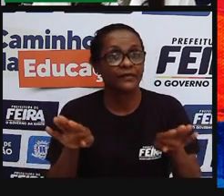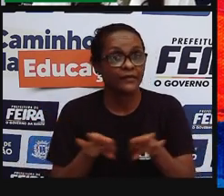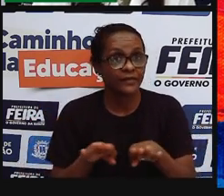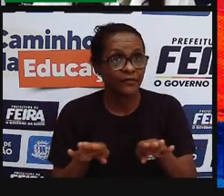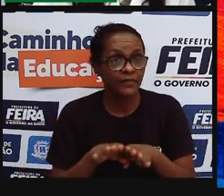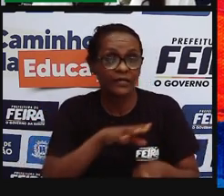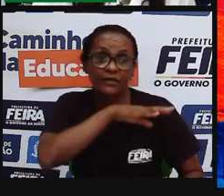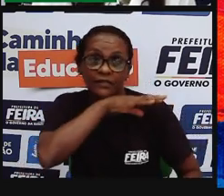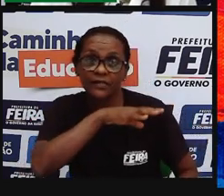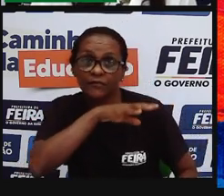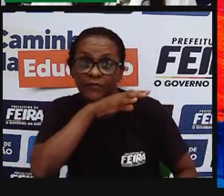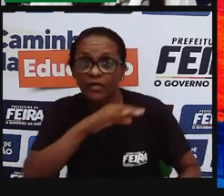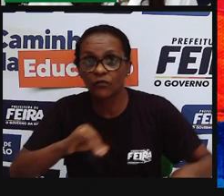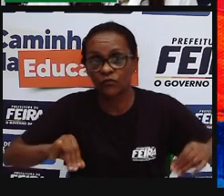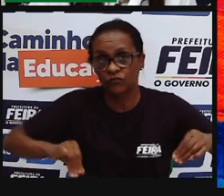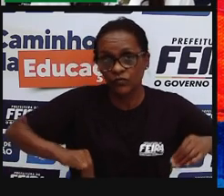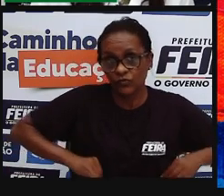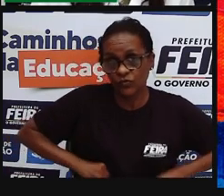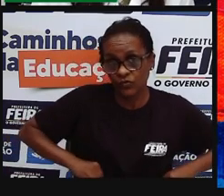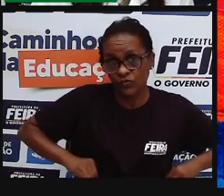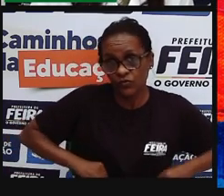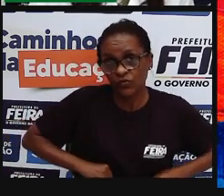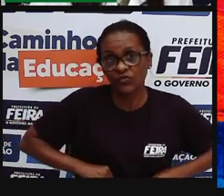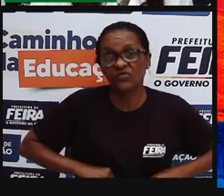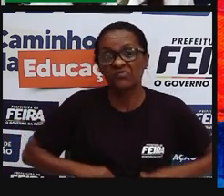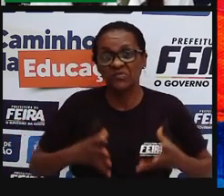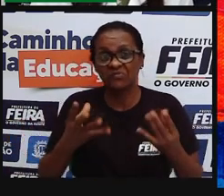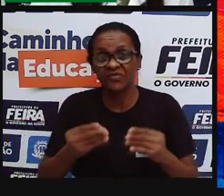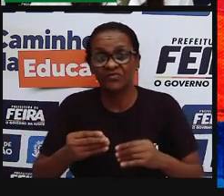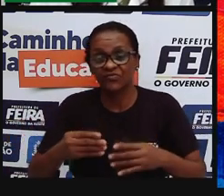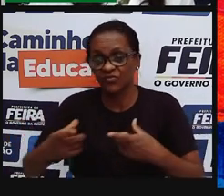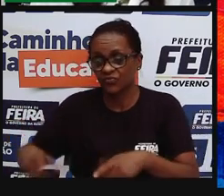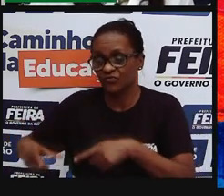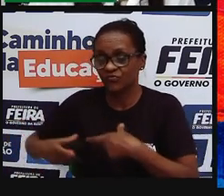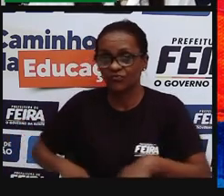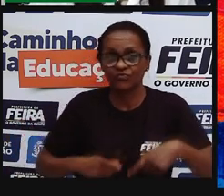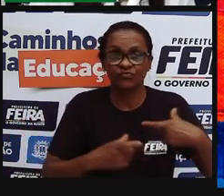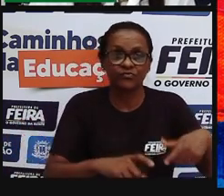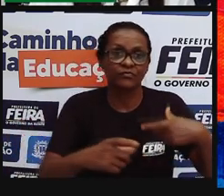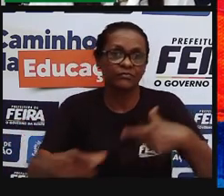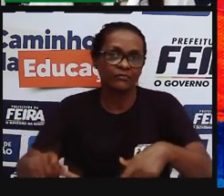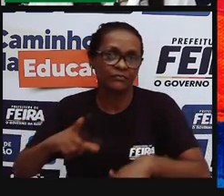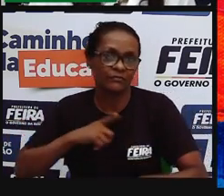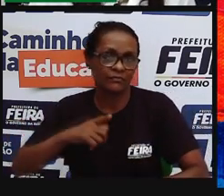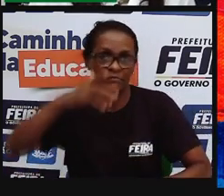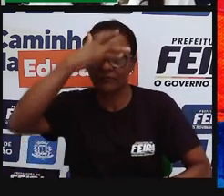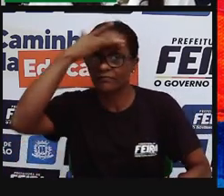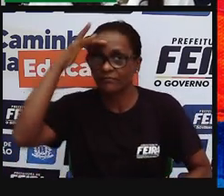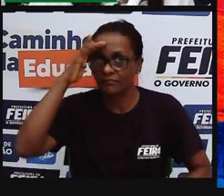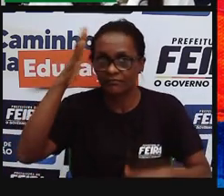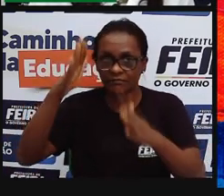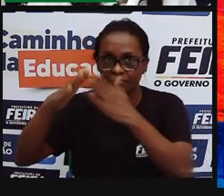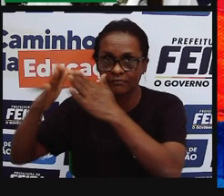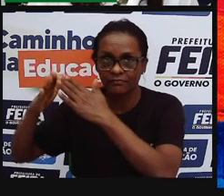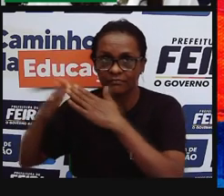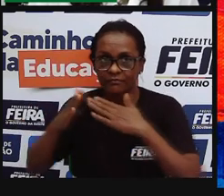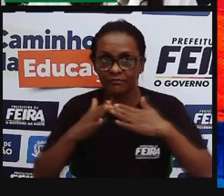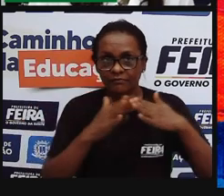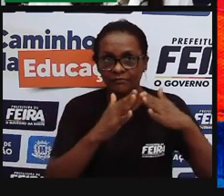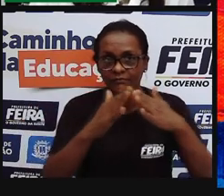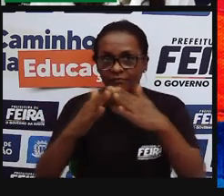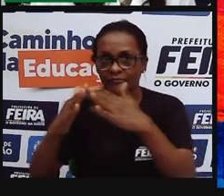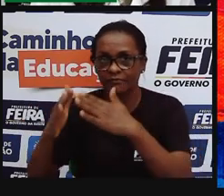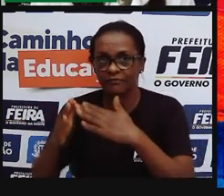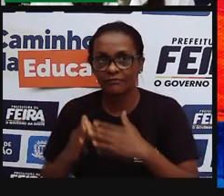por desmatamento, né, por ocupação de nós, humanos, né, então, tudo isso faz com que, ao mesmo